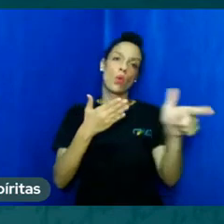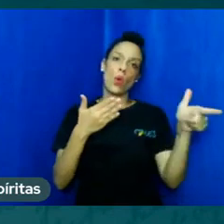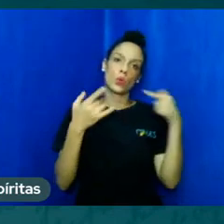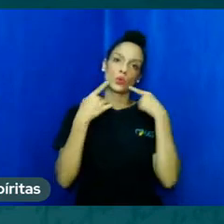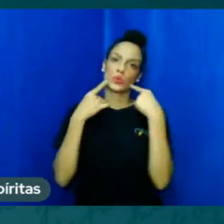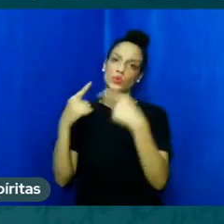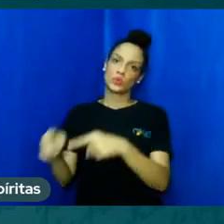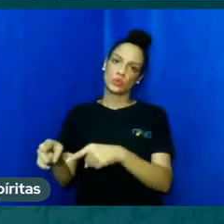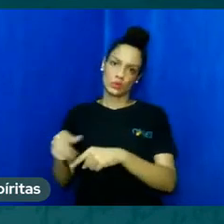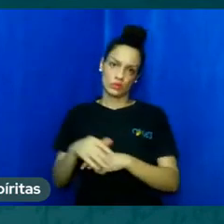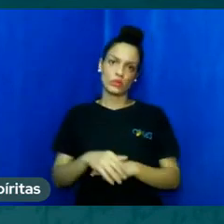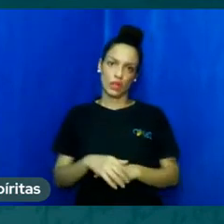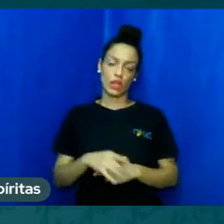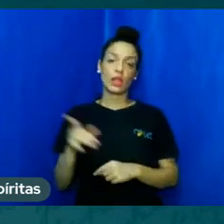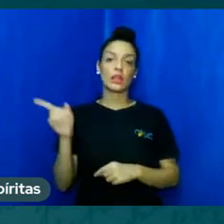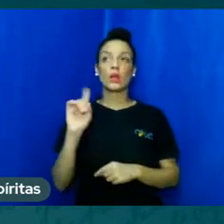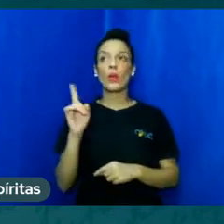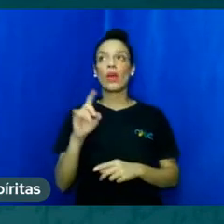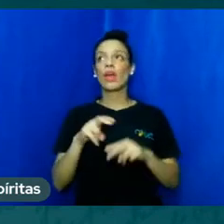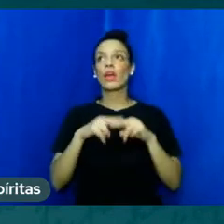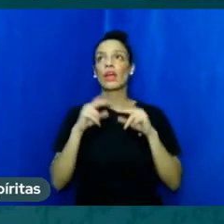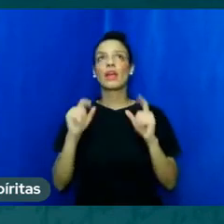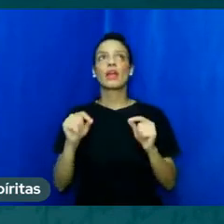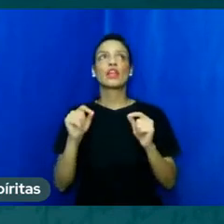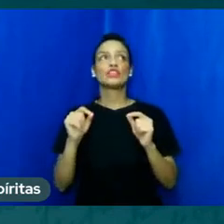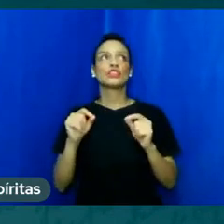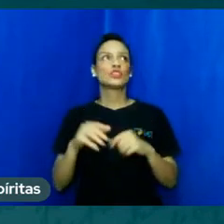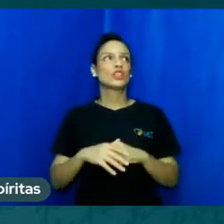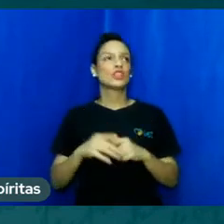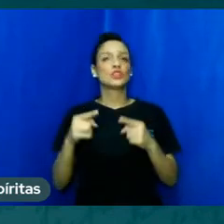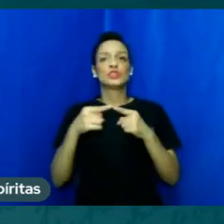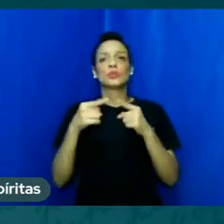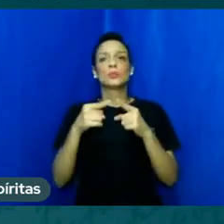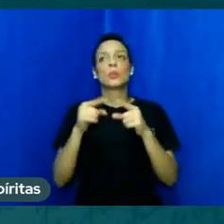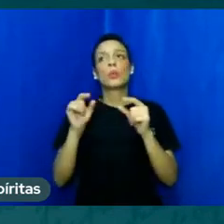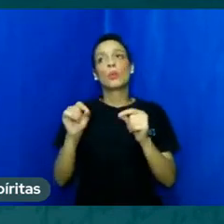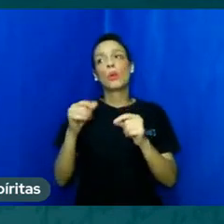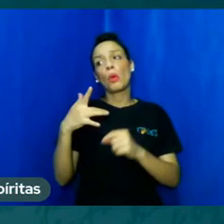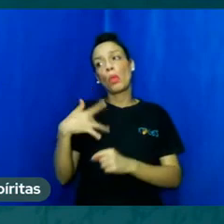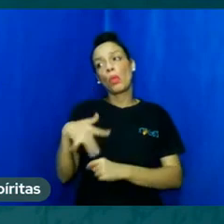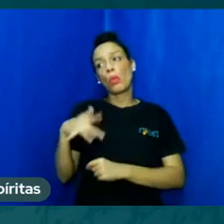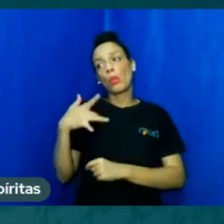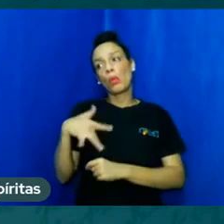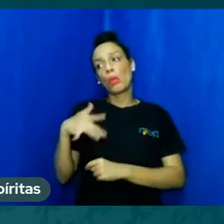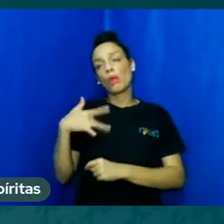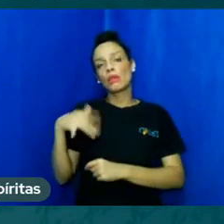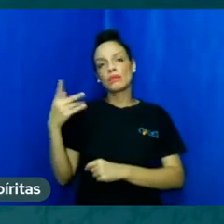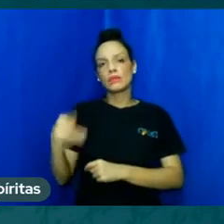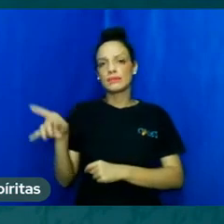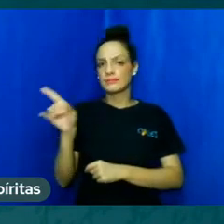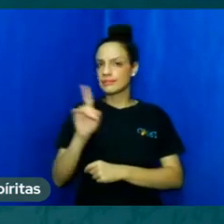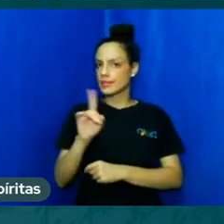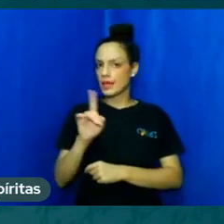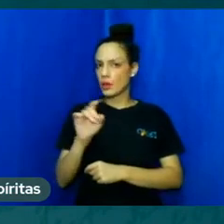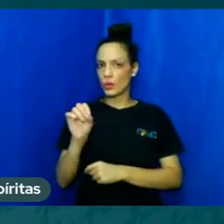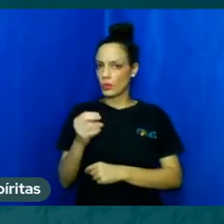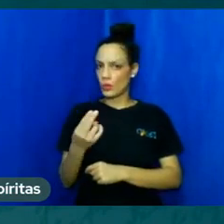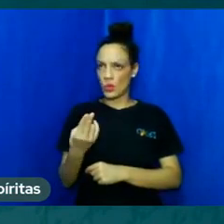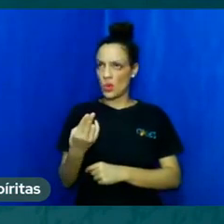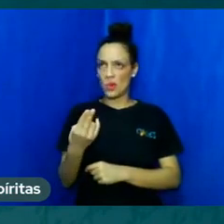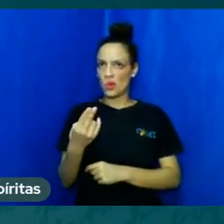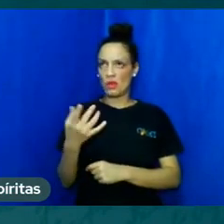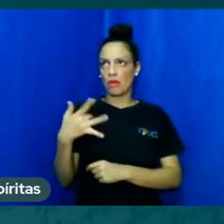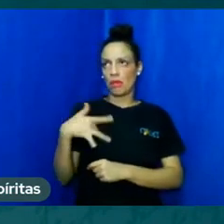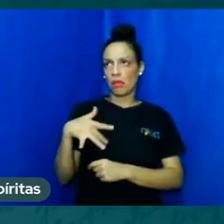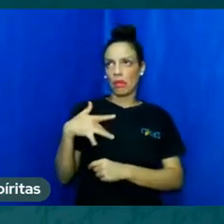seja não por um aspecto de vitimização não é o aspecto de vitimização de auto comiseração